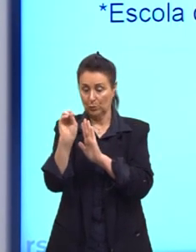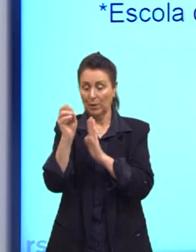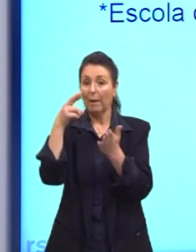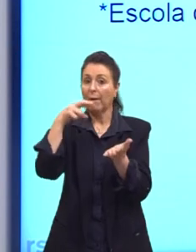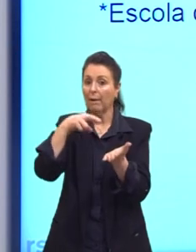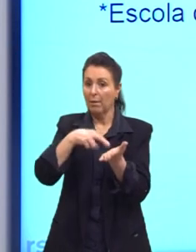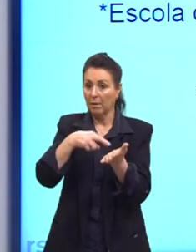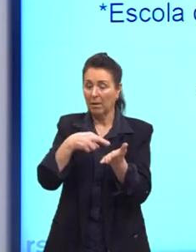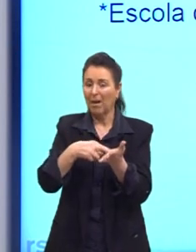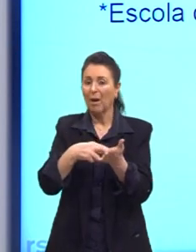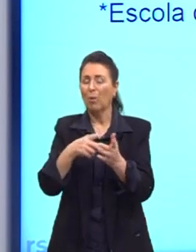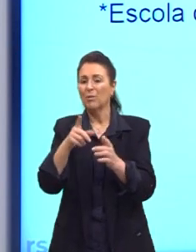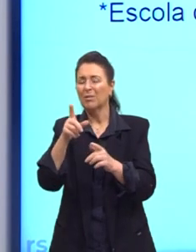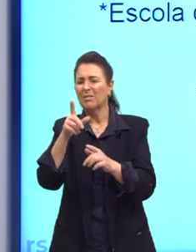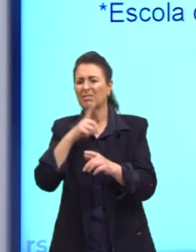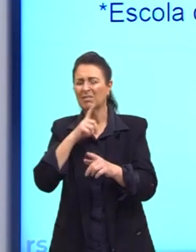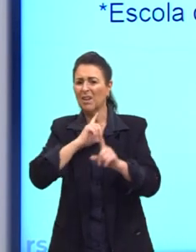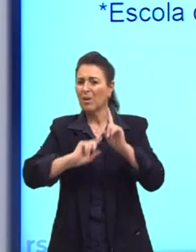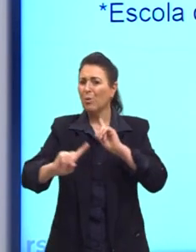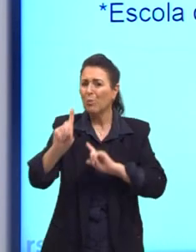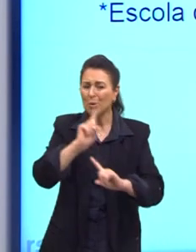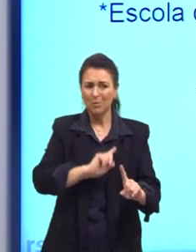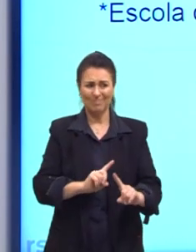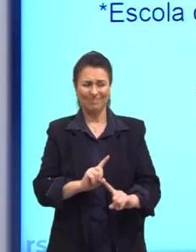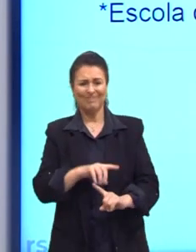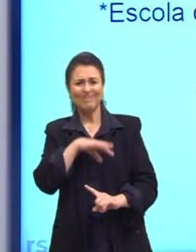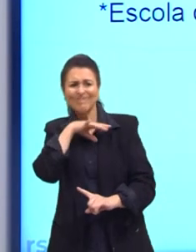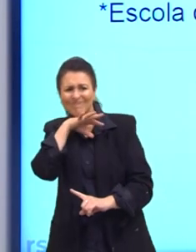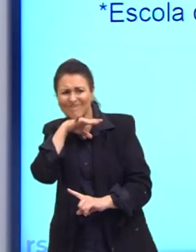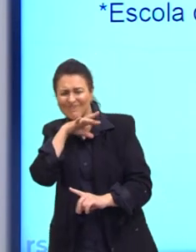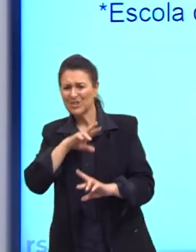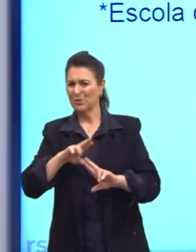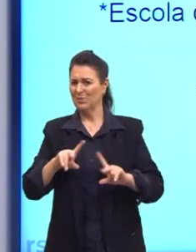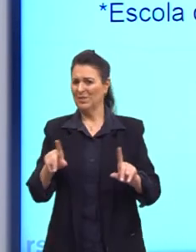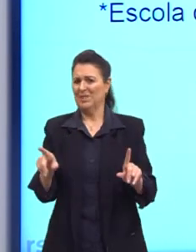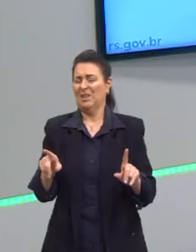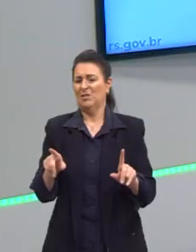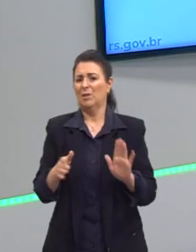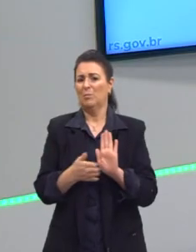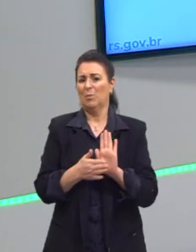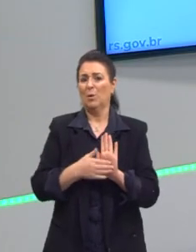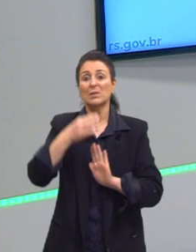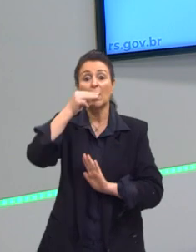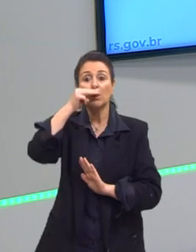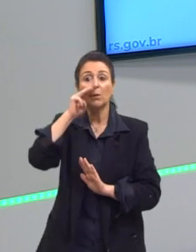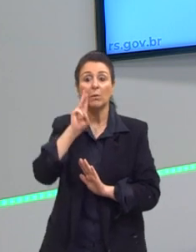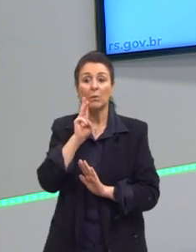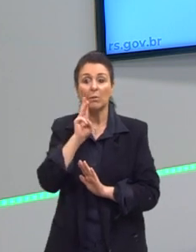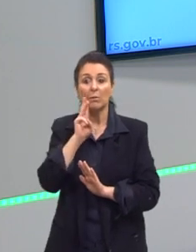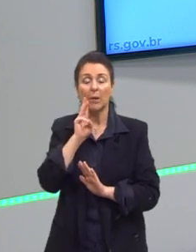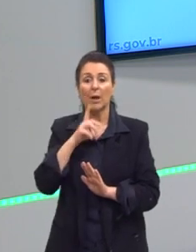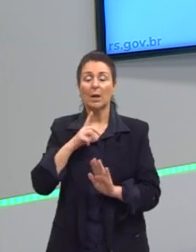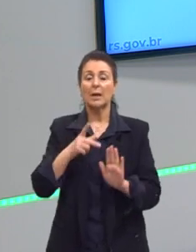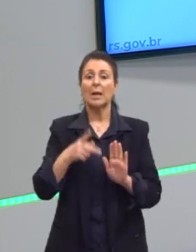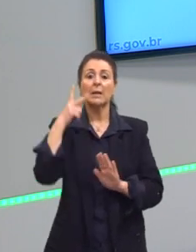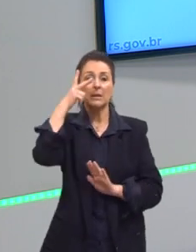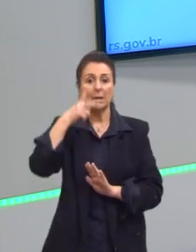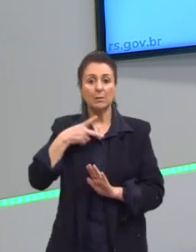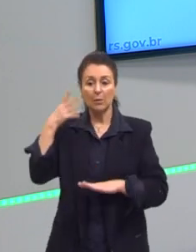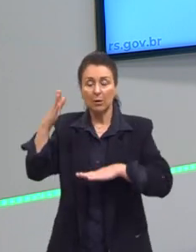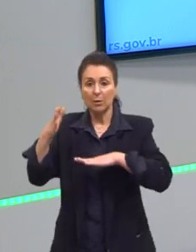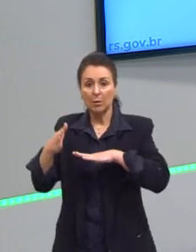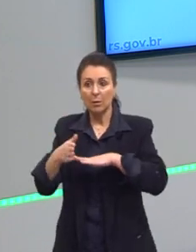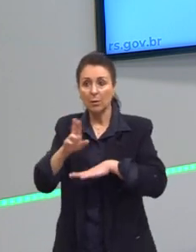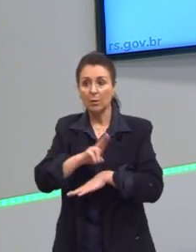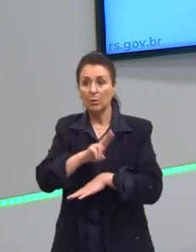algumas discrepâncias em relação ao que o Marx propunha. E aqui tem um cabrado interessante. Nessas políticas contemporâneas, esse cara